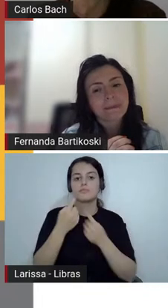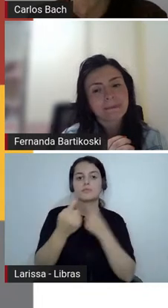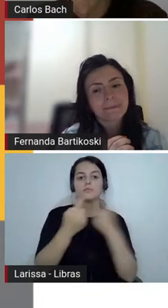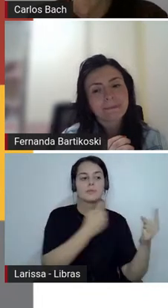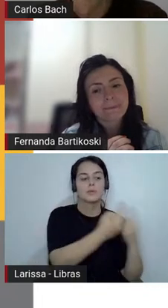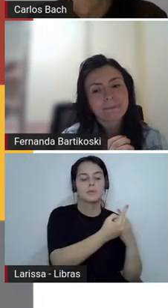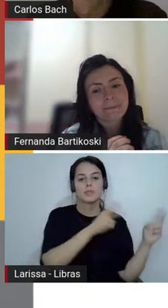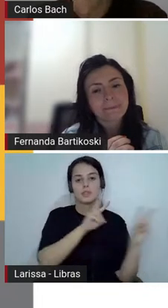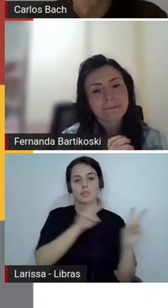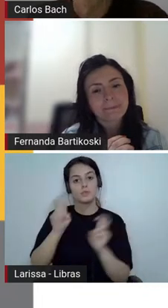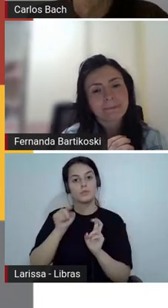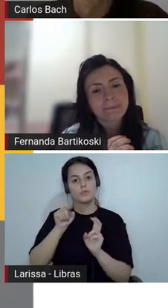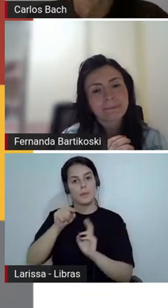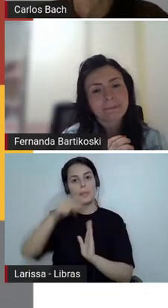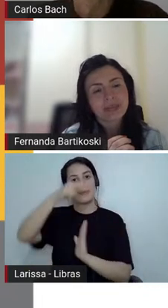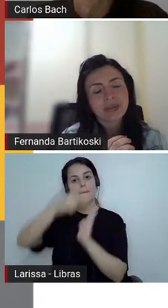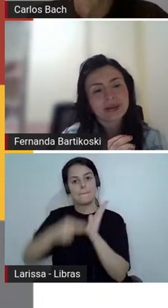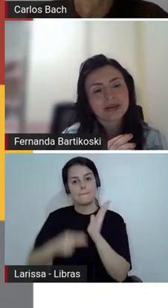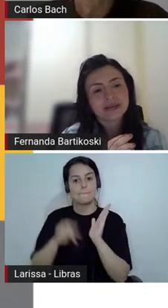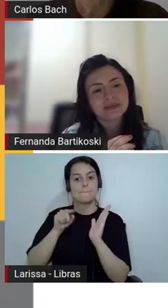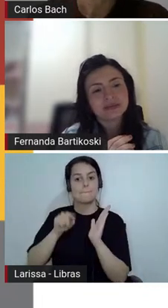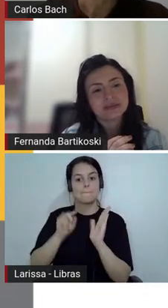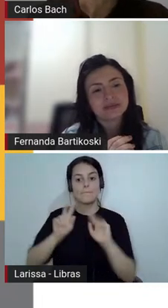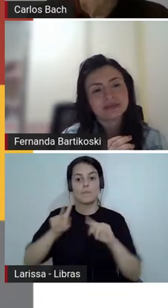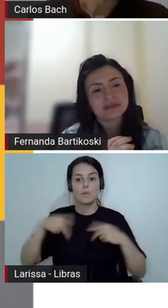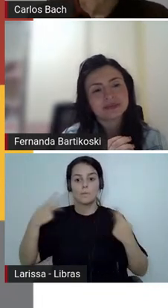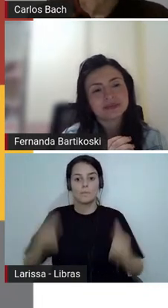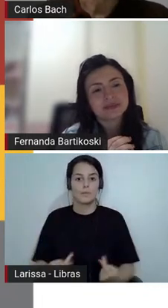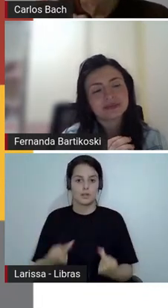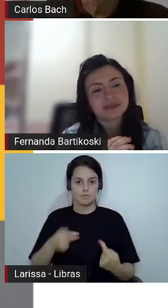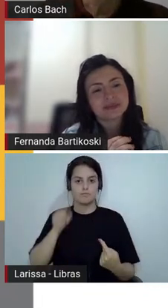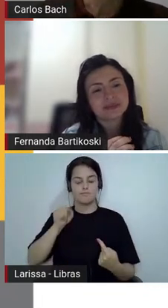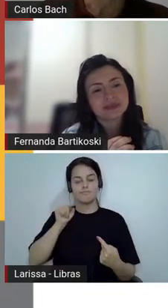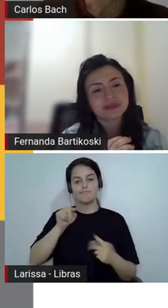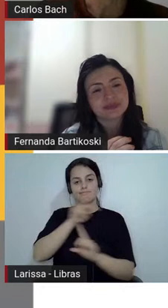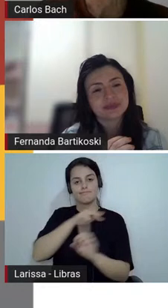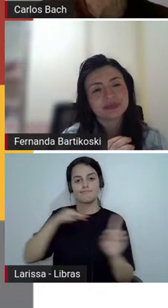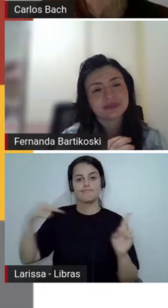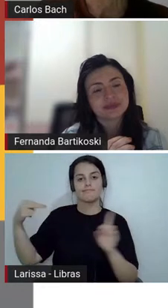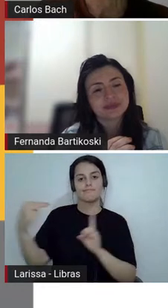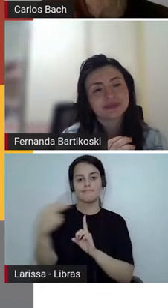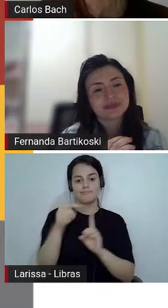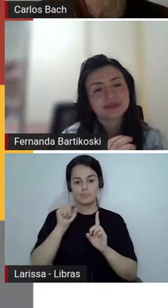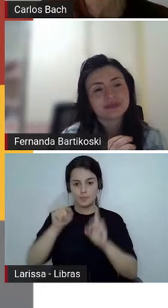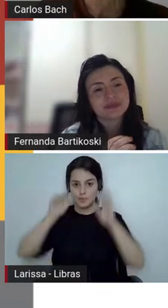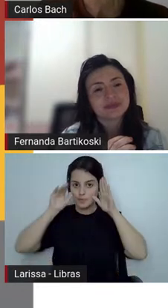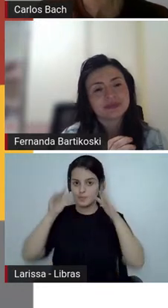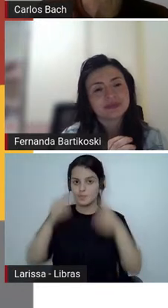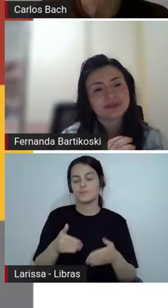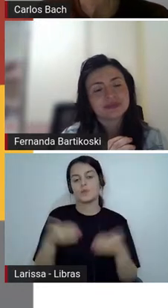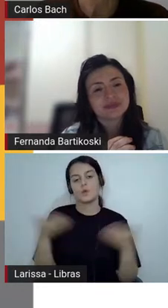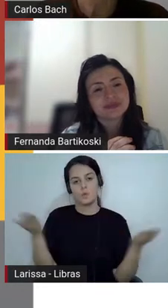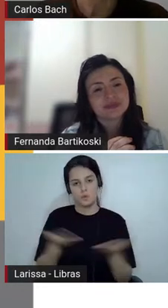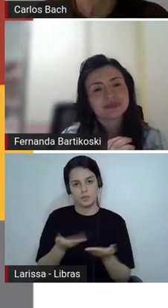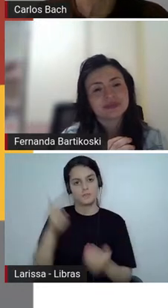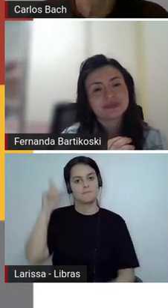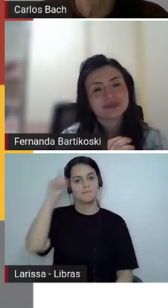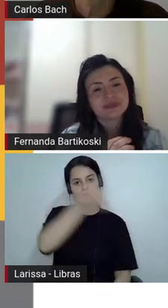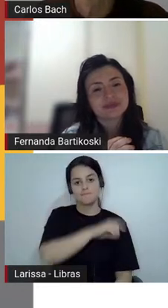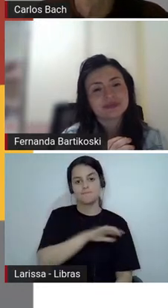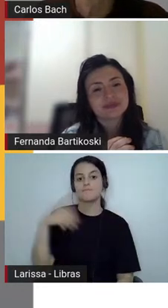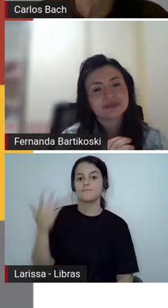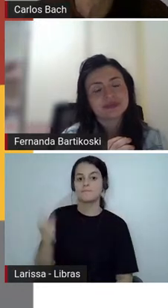sobre esse humano que hoje tá tão complicado né aí observe quem é a arte de ser feliz os quatro primeiros